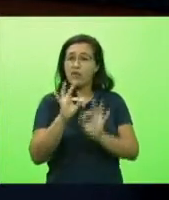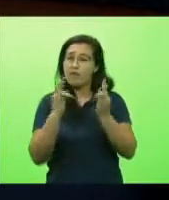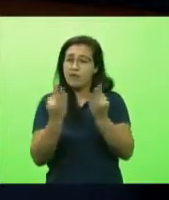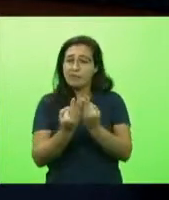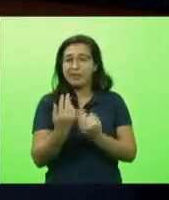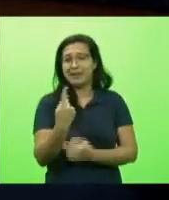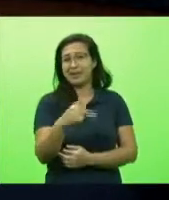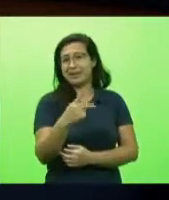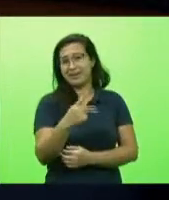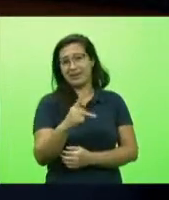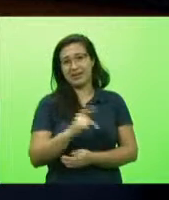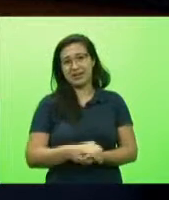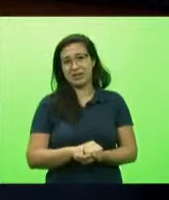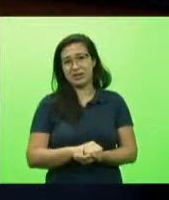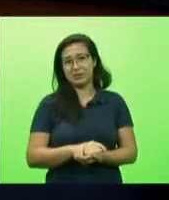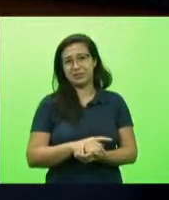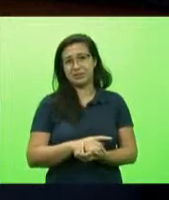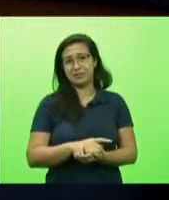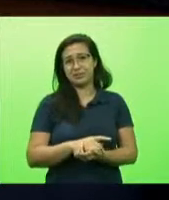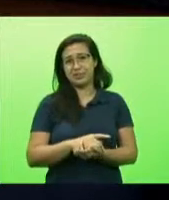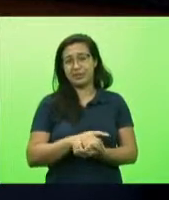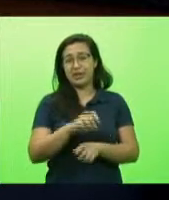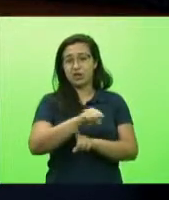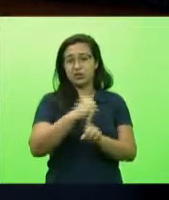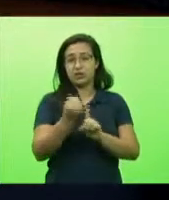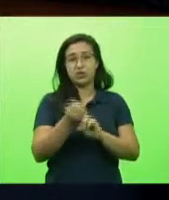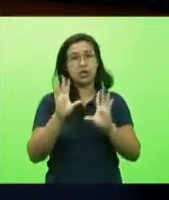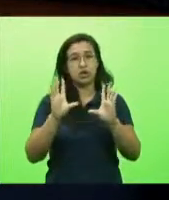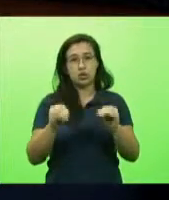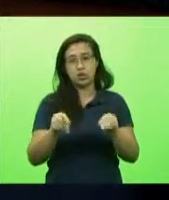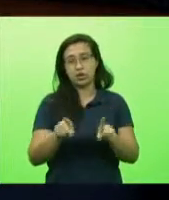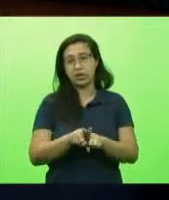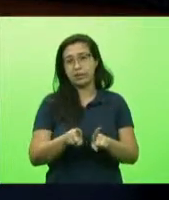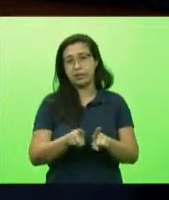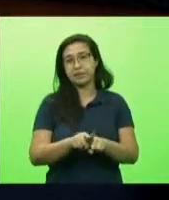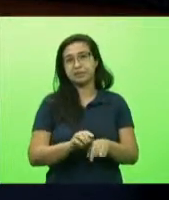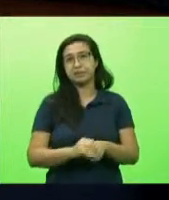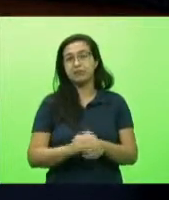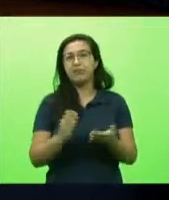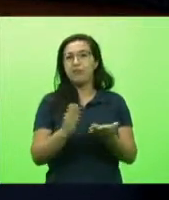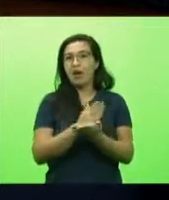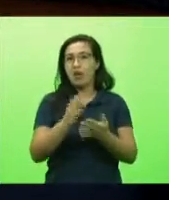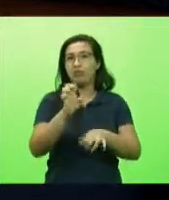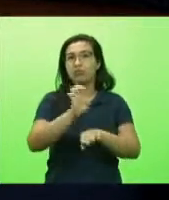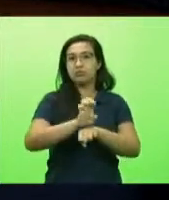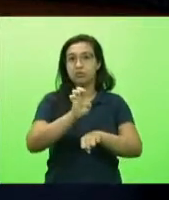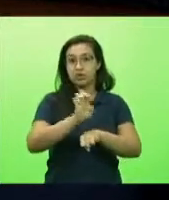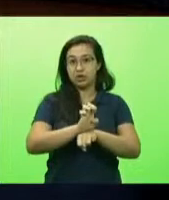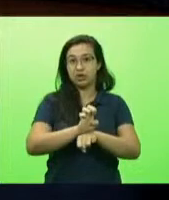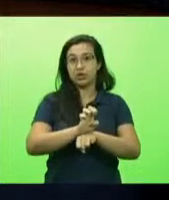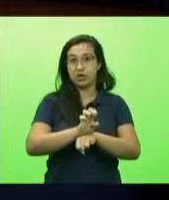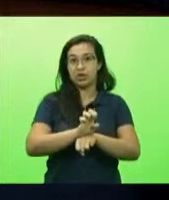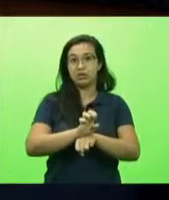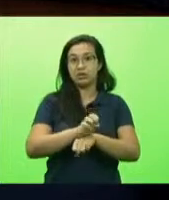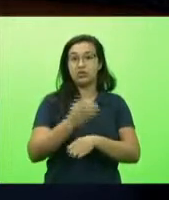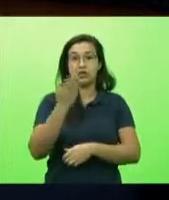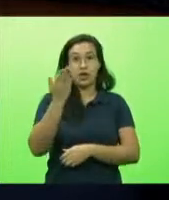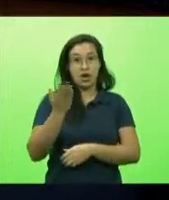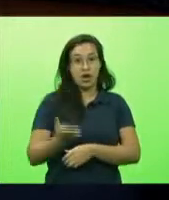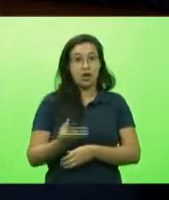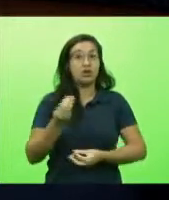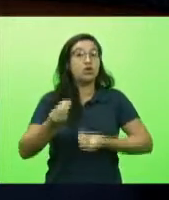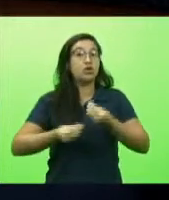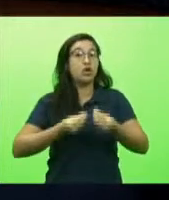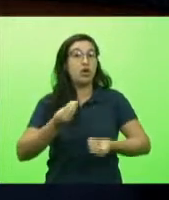as famílias da sociedade como um todo alguns estados têm sido mais protagonistas com relação